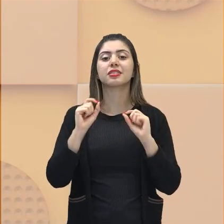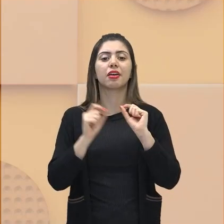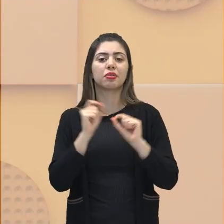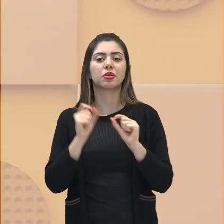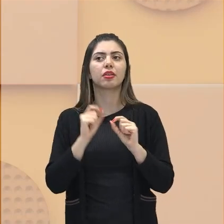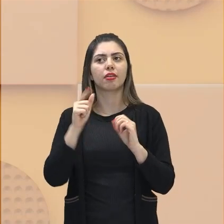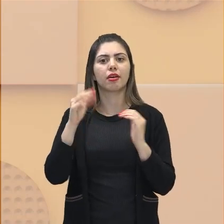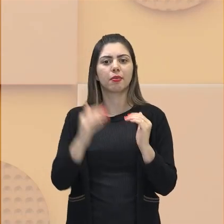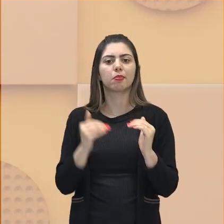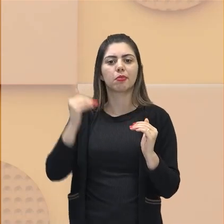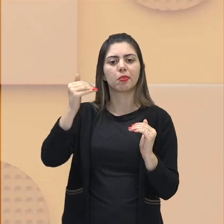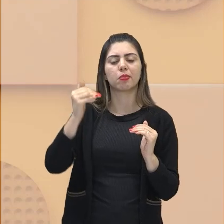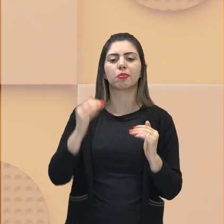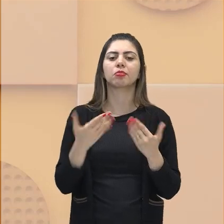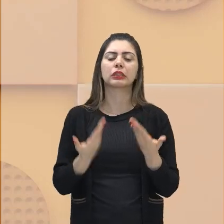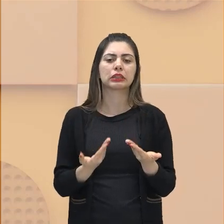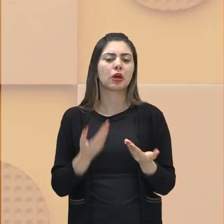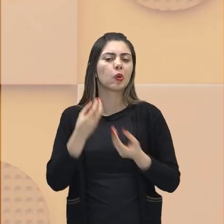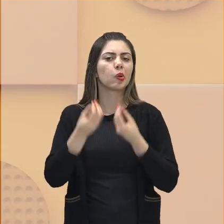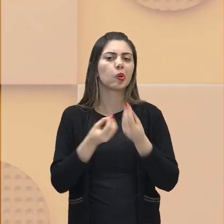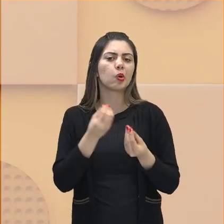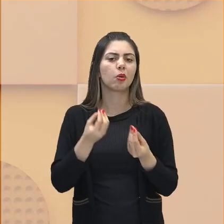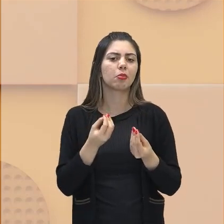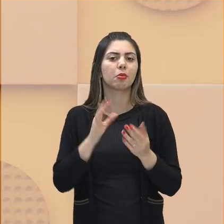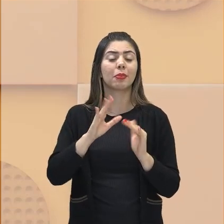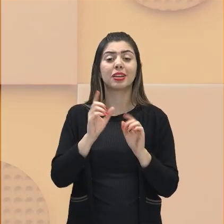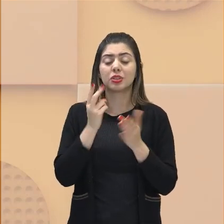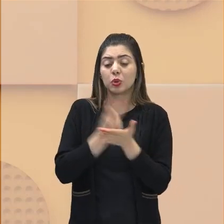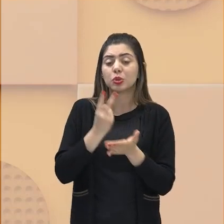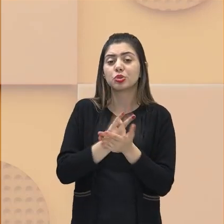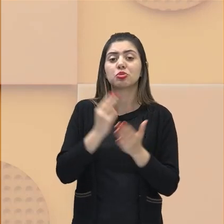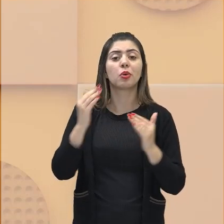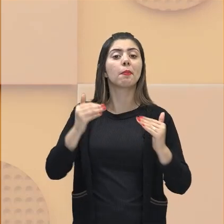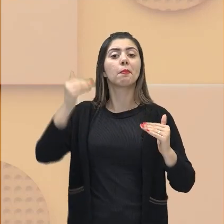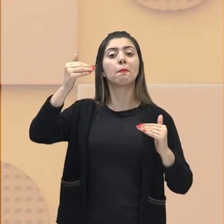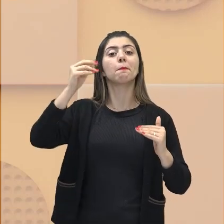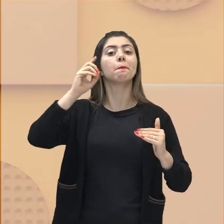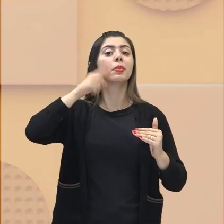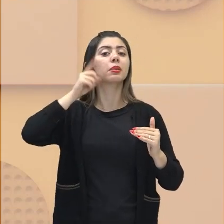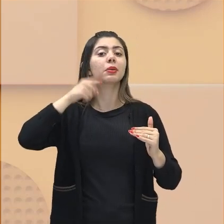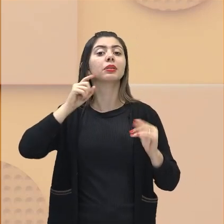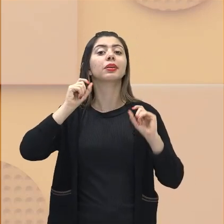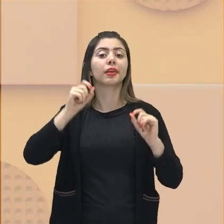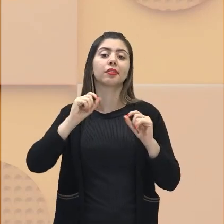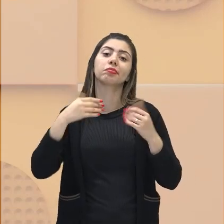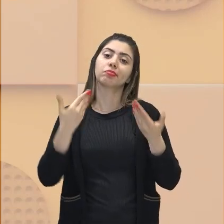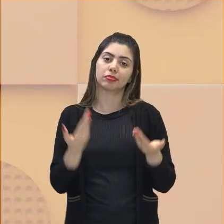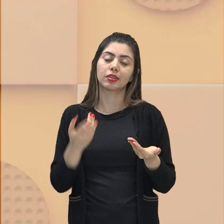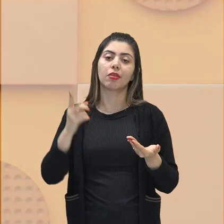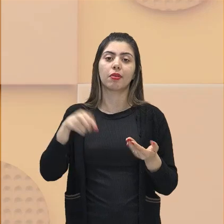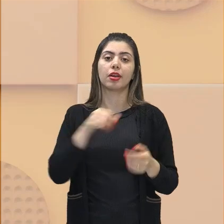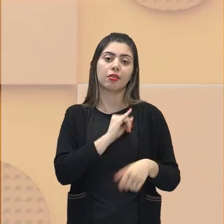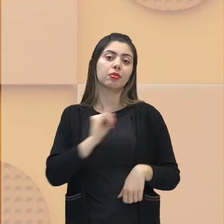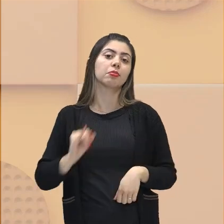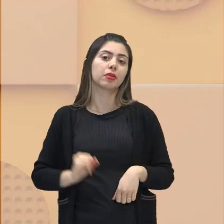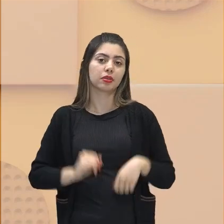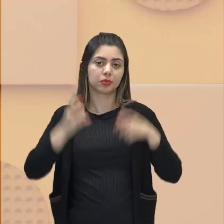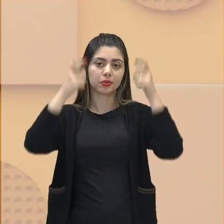sobrepor aos outros poderes, então, na verdade, quem continuava no topo de tudo ainda era a figura do monarca.